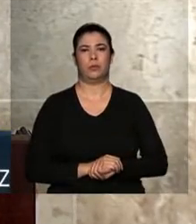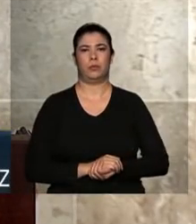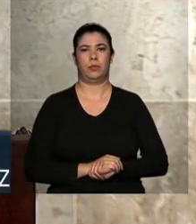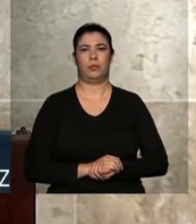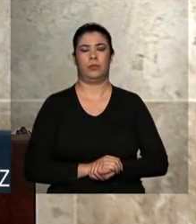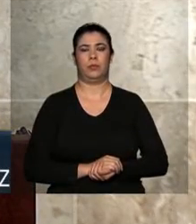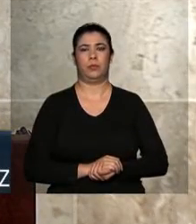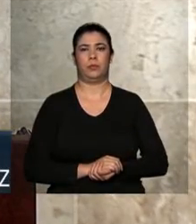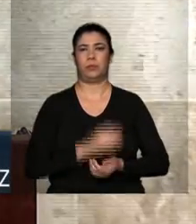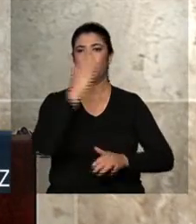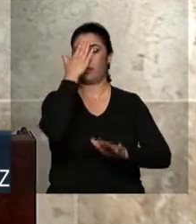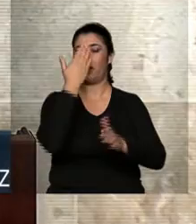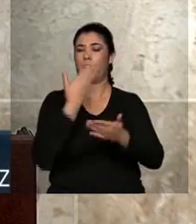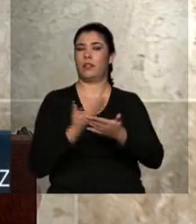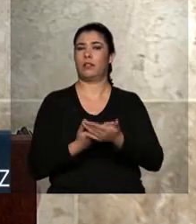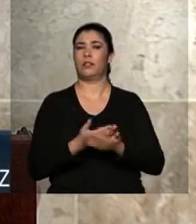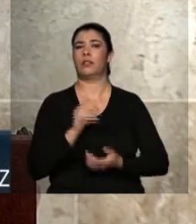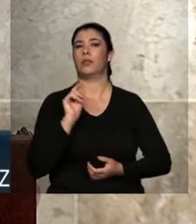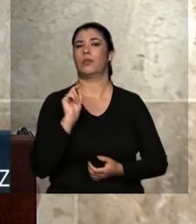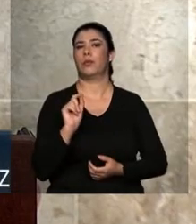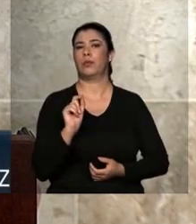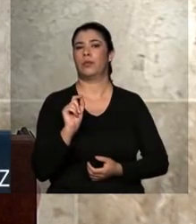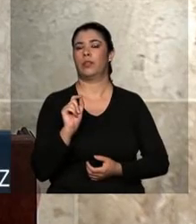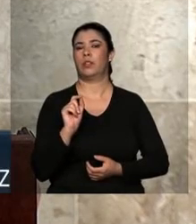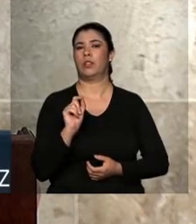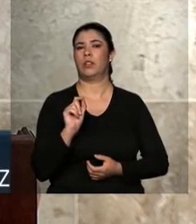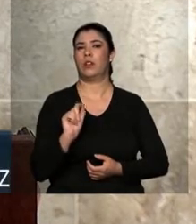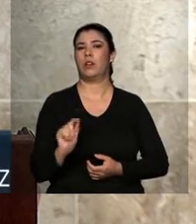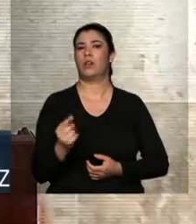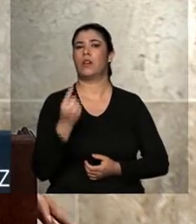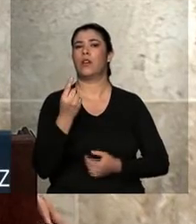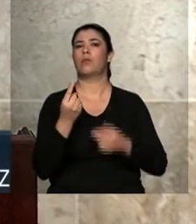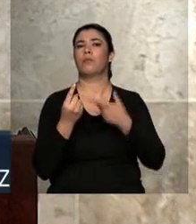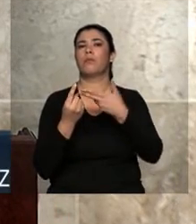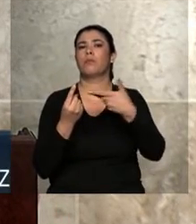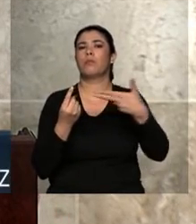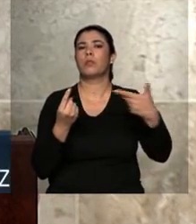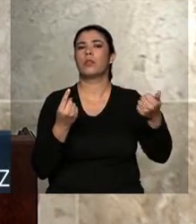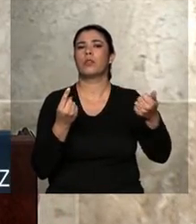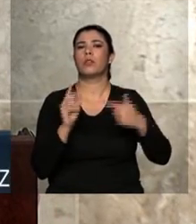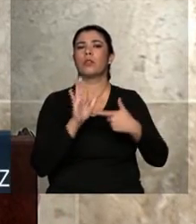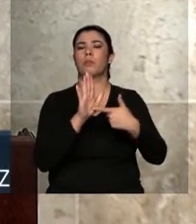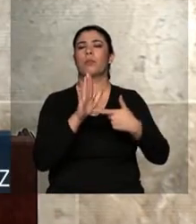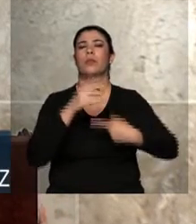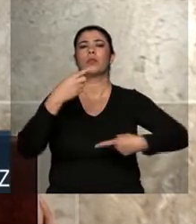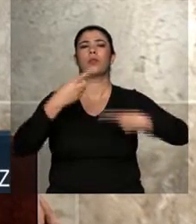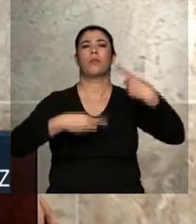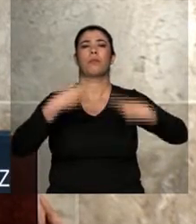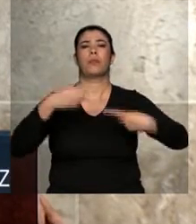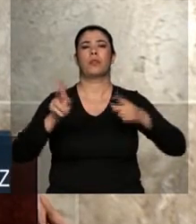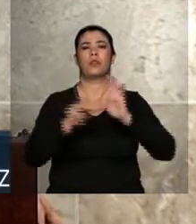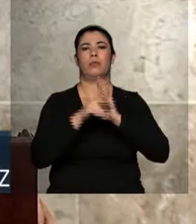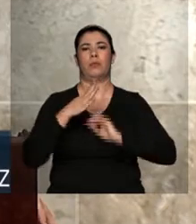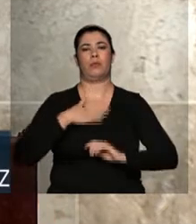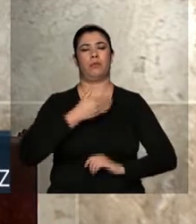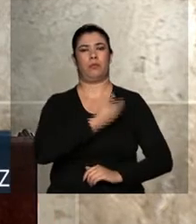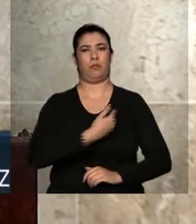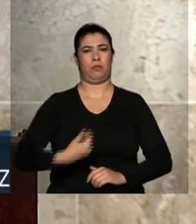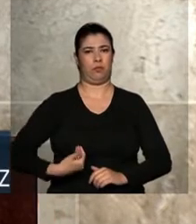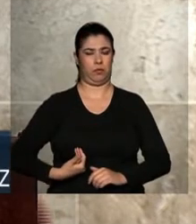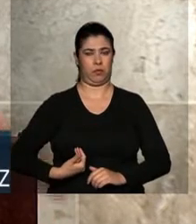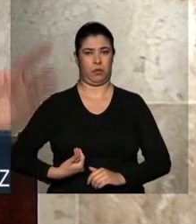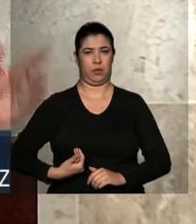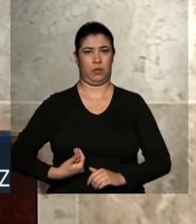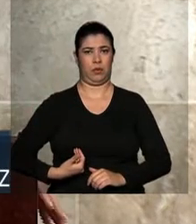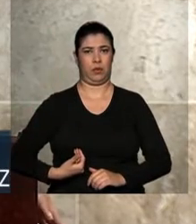Eu acredito que uma coisa tem caracterizado a política do meu governo e